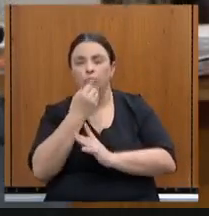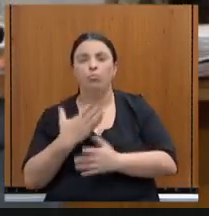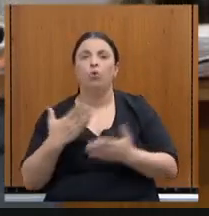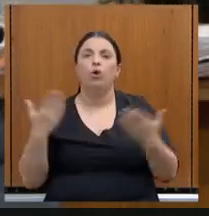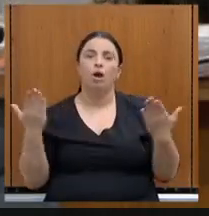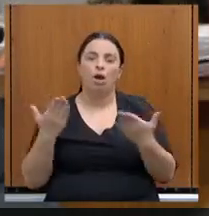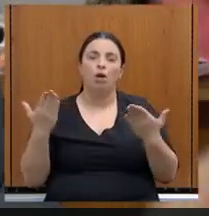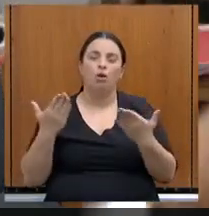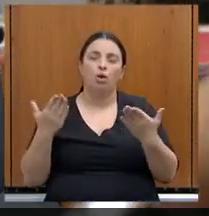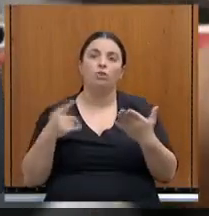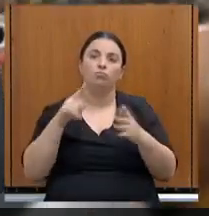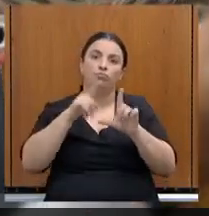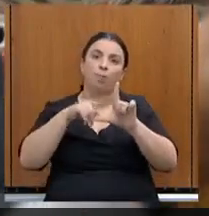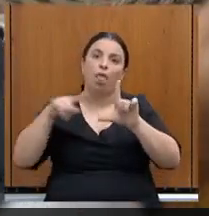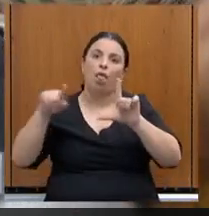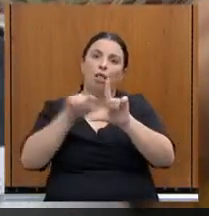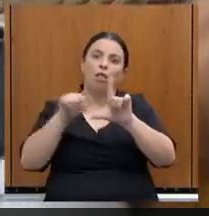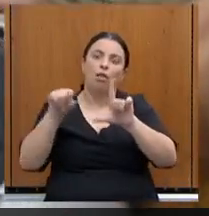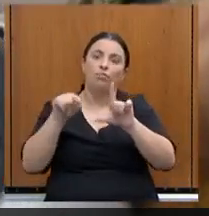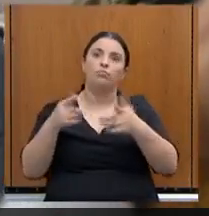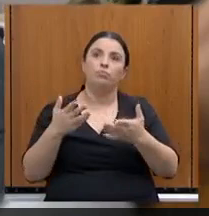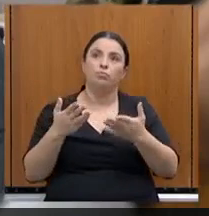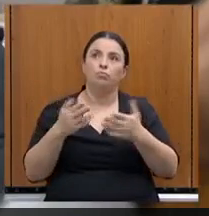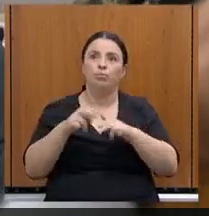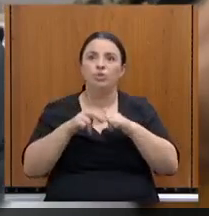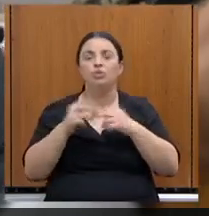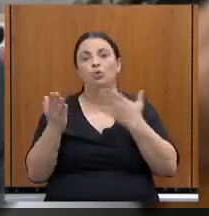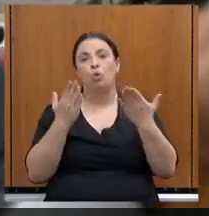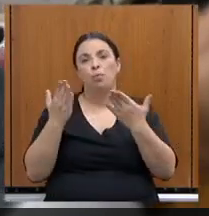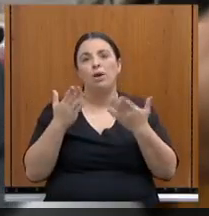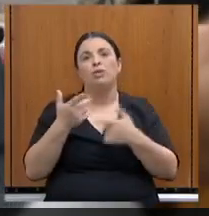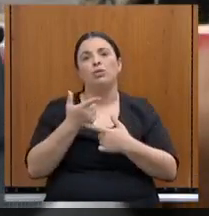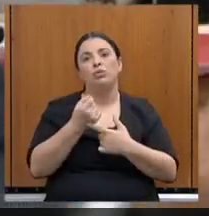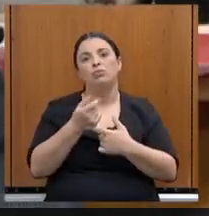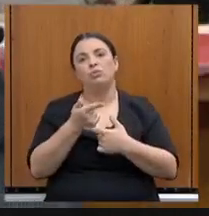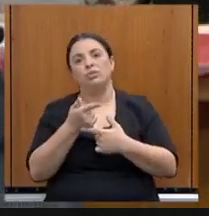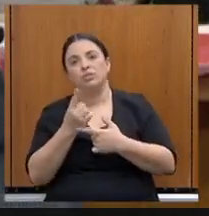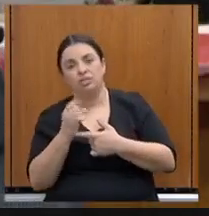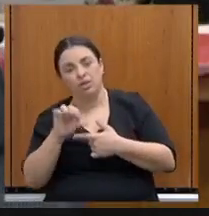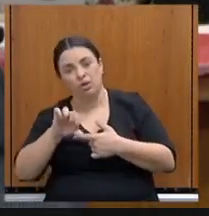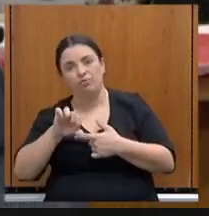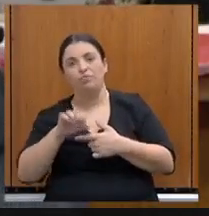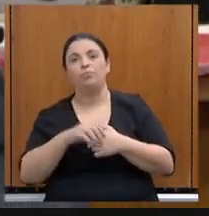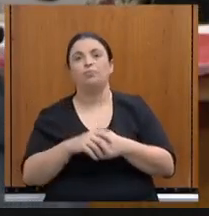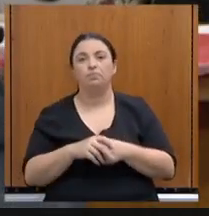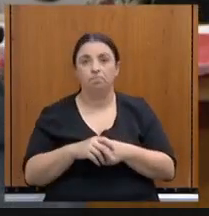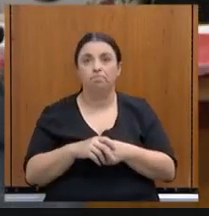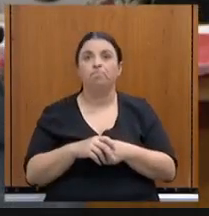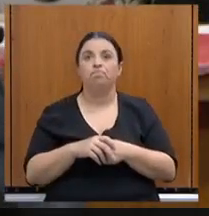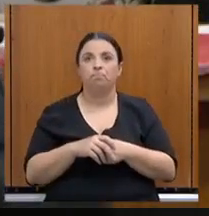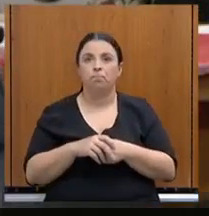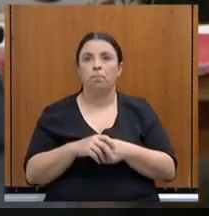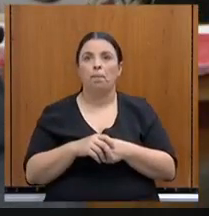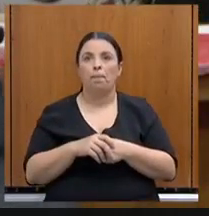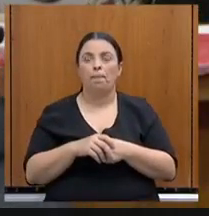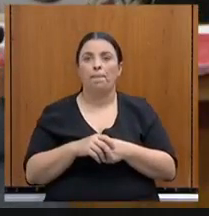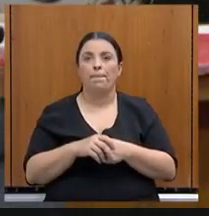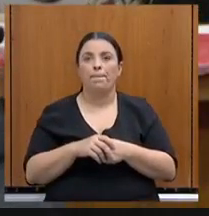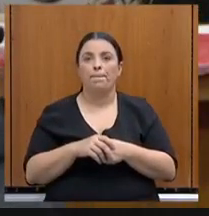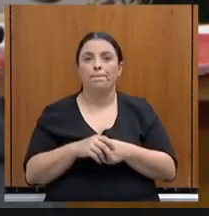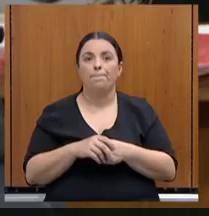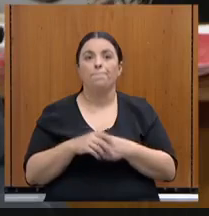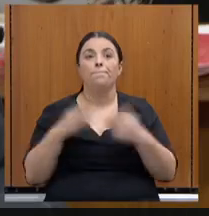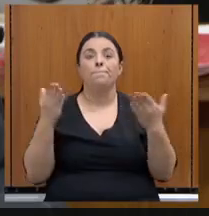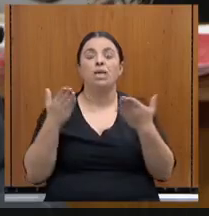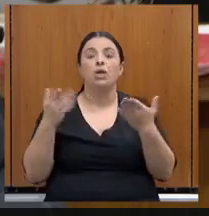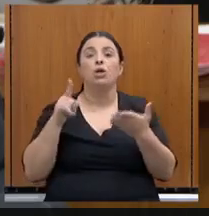frente a um comparativo de 2019. Aqui é só a questão de